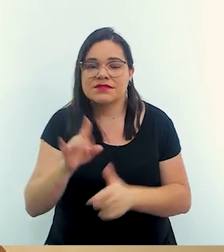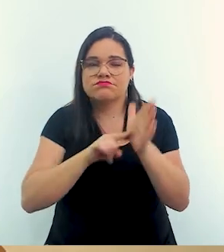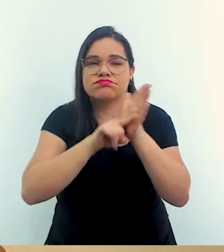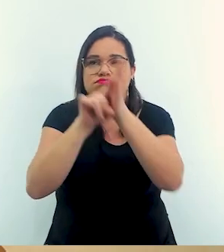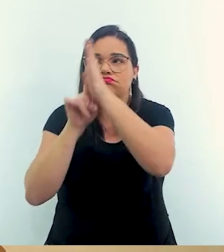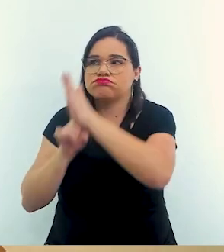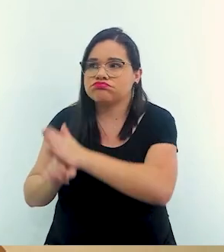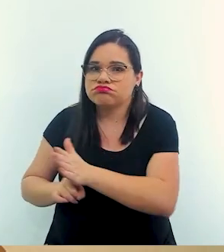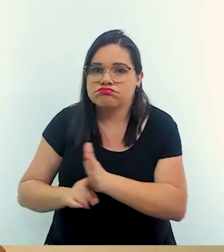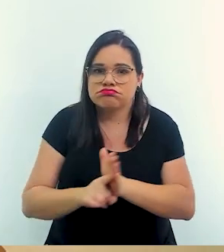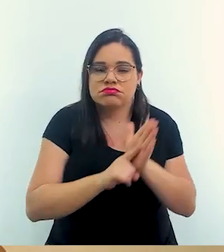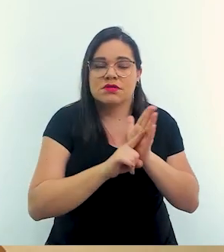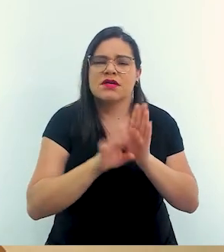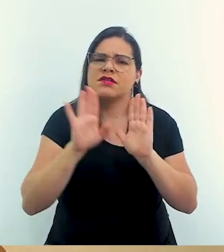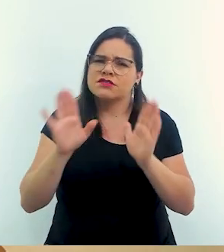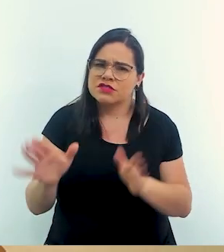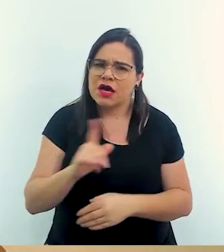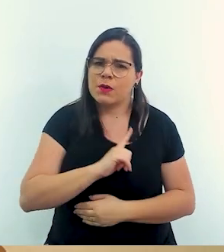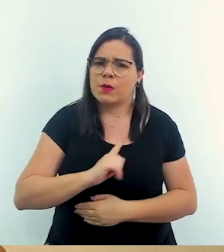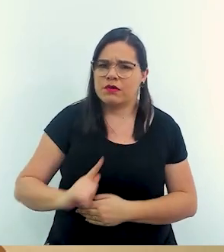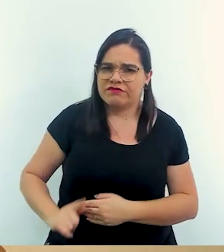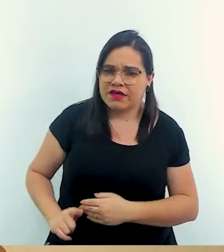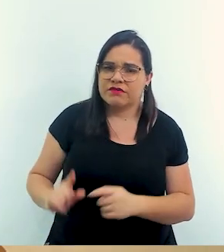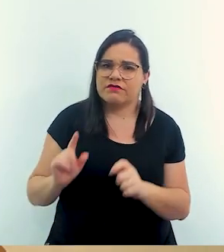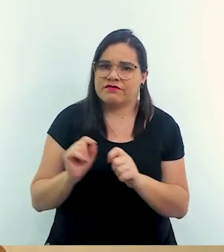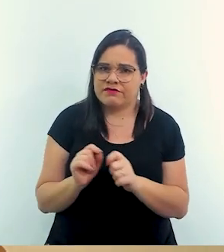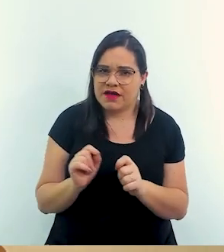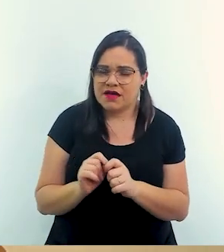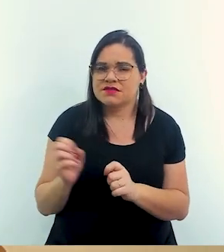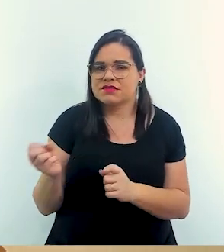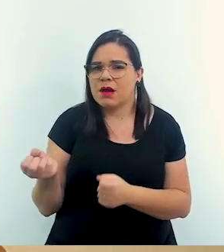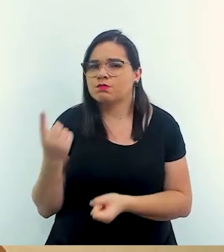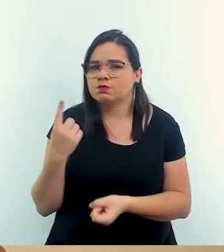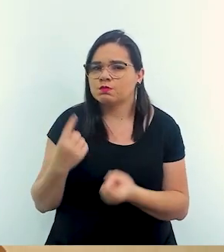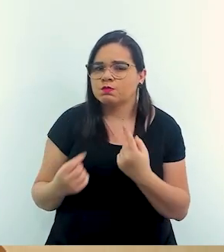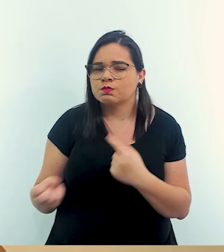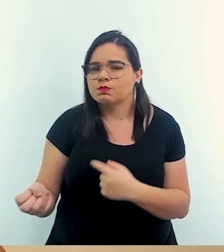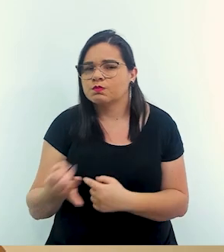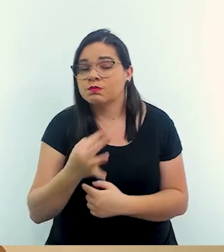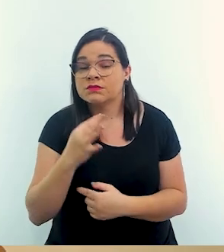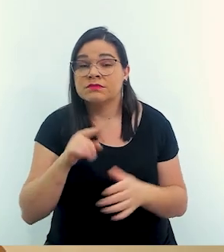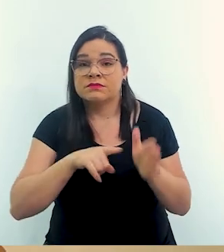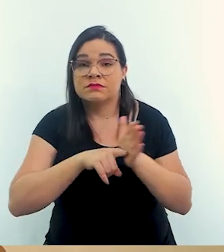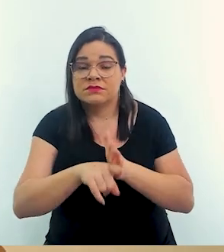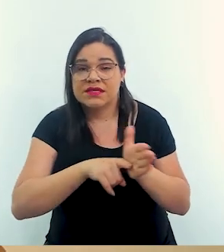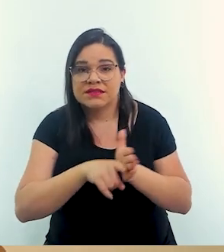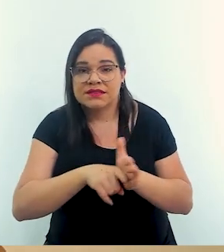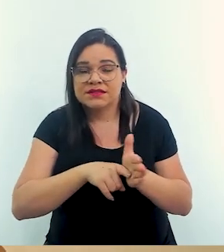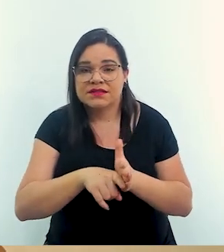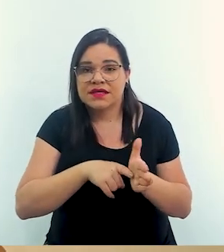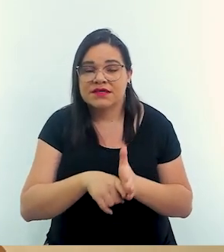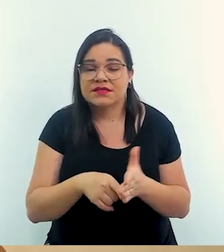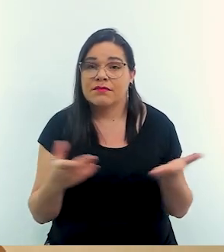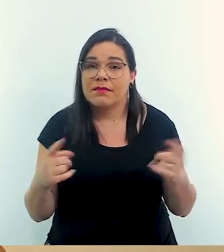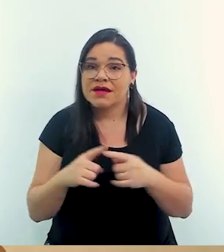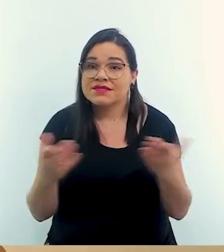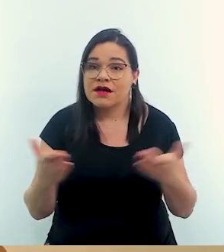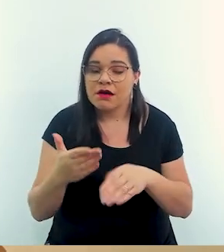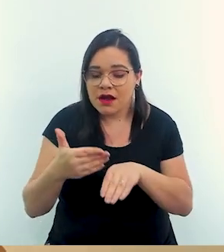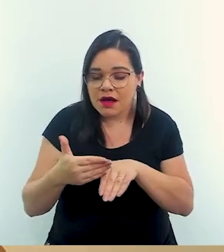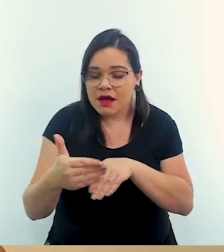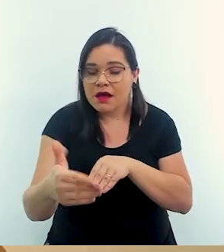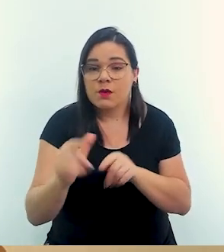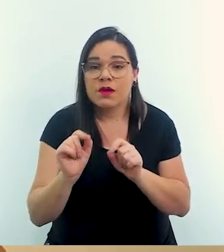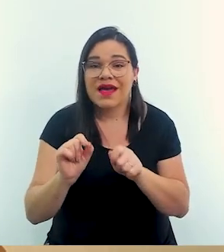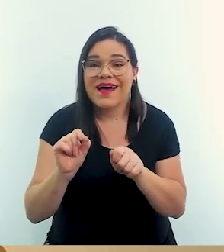isso já é feito de alguma maneira pelo governo e o que precisa agora é partir da ação